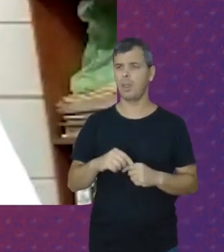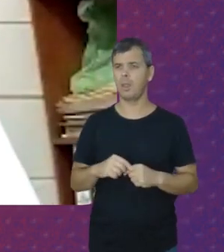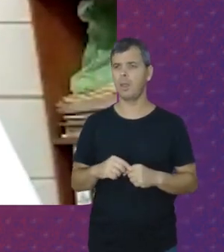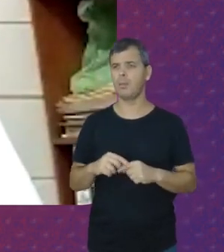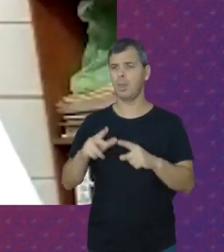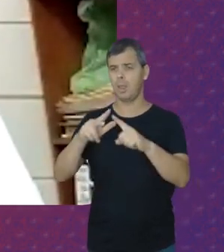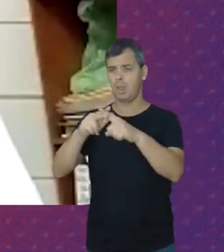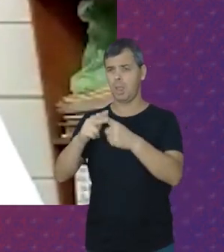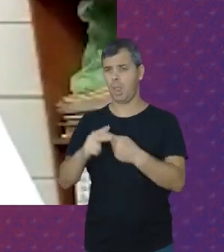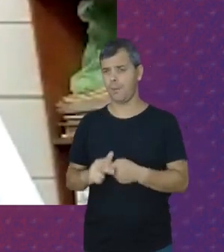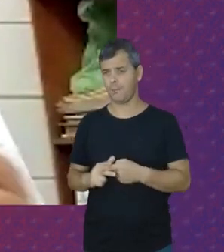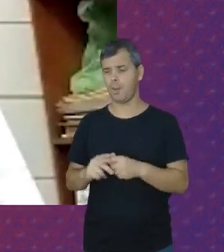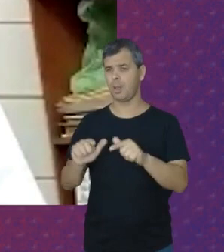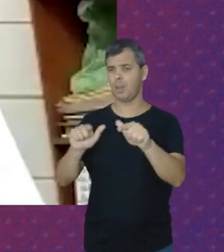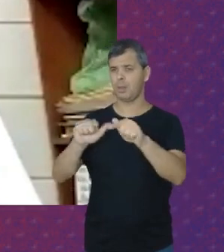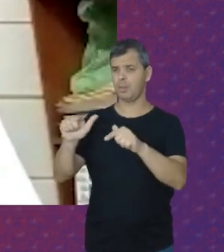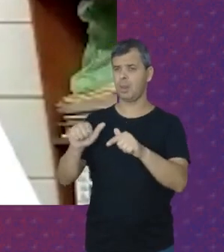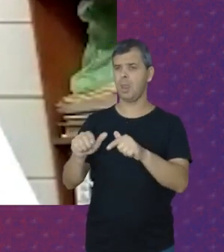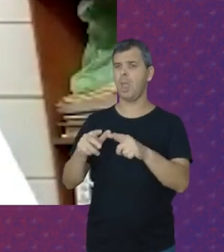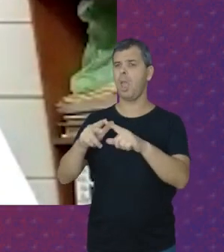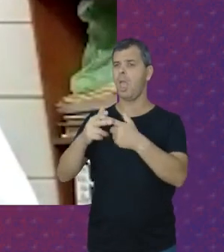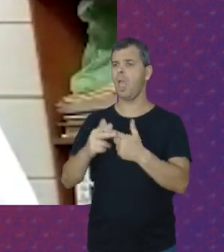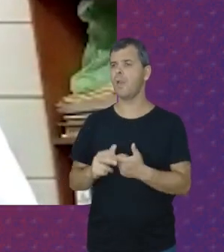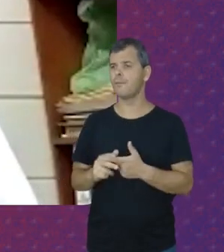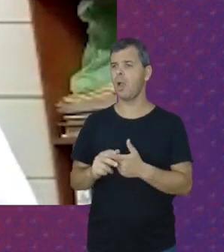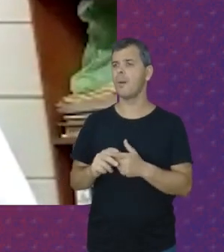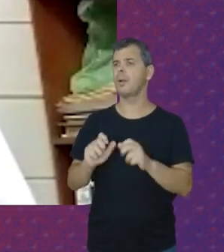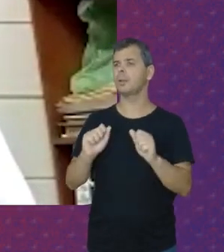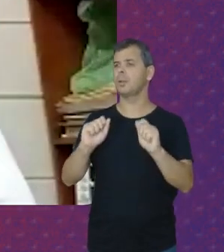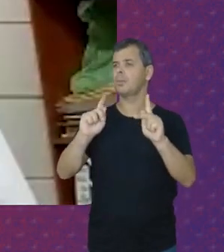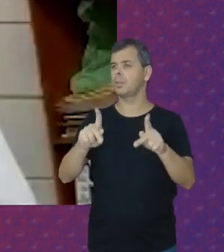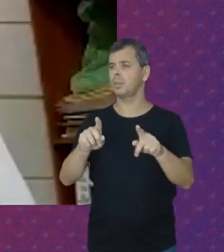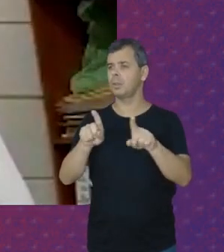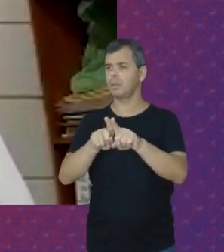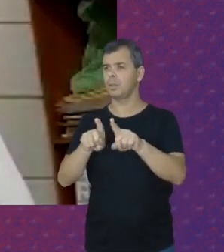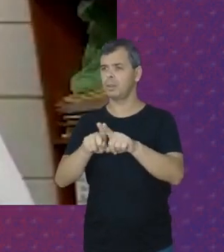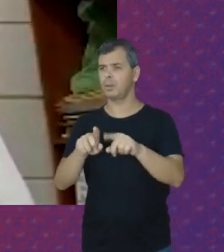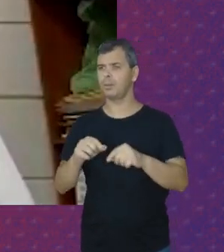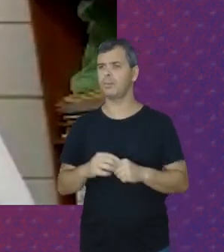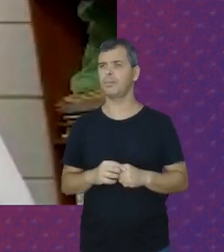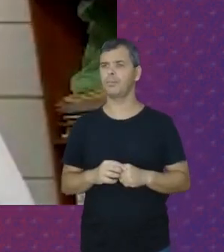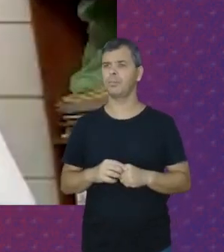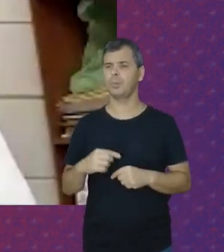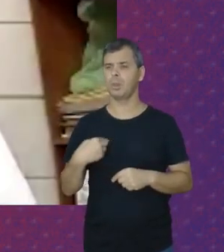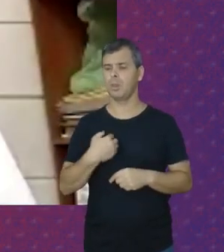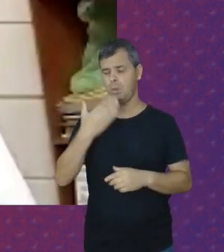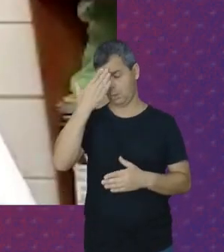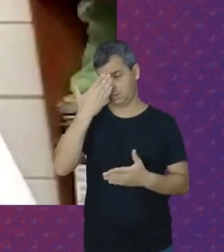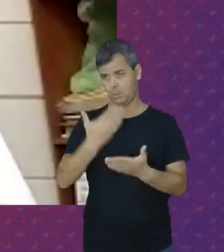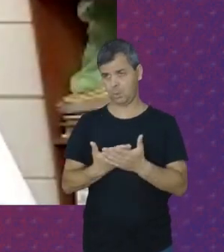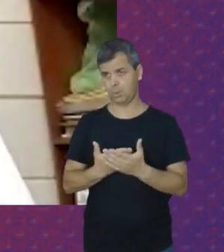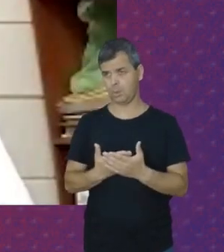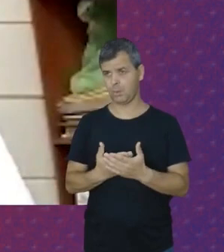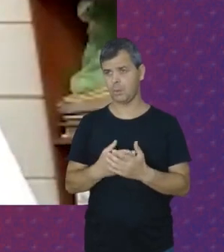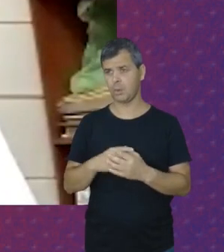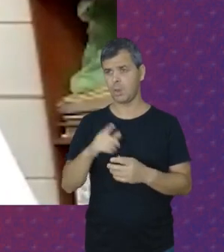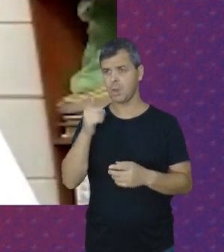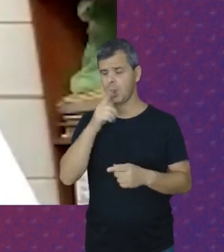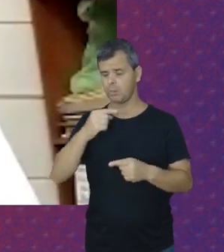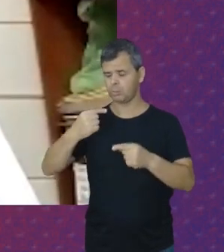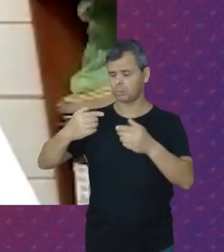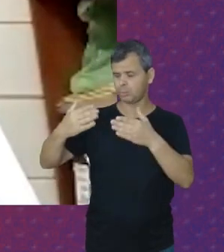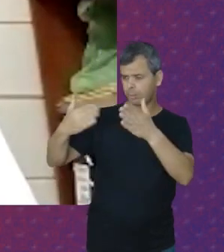reforma Trabalhista A reforma Previdenciária E eu acredito Que Vamos ter a chance De